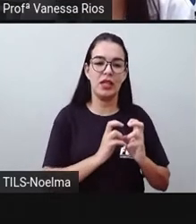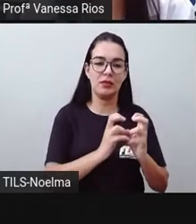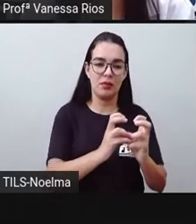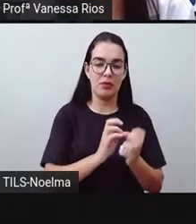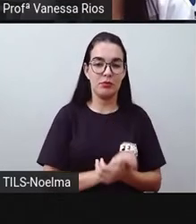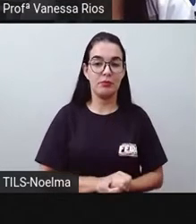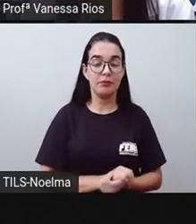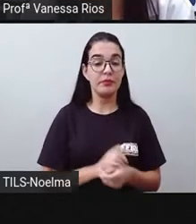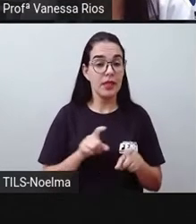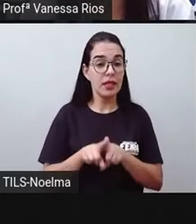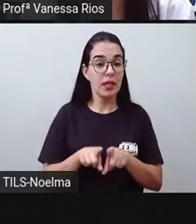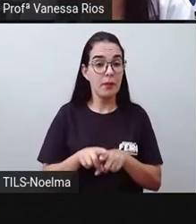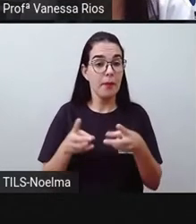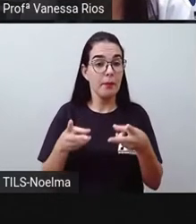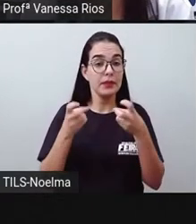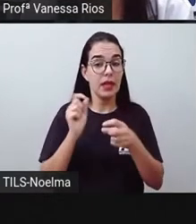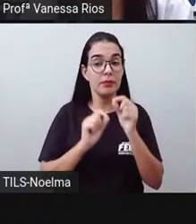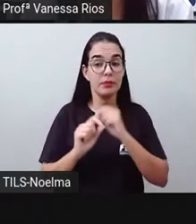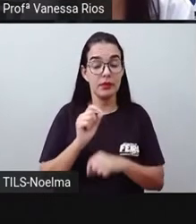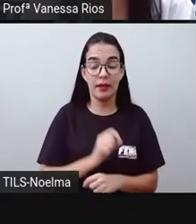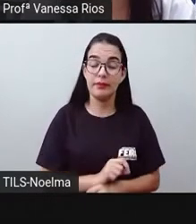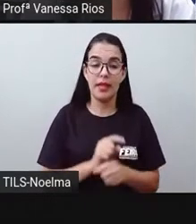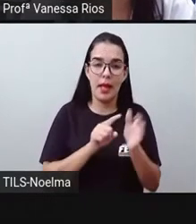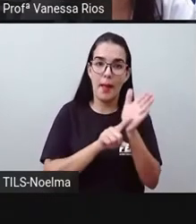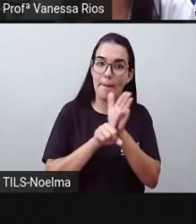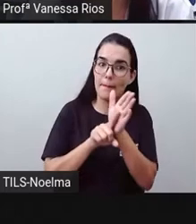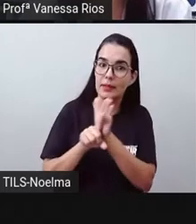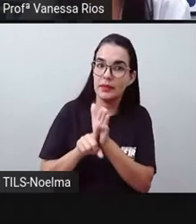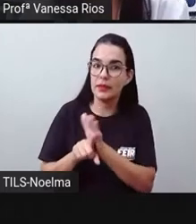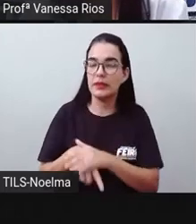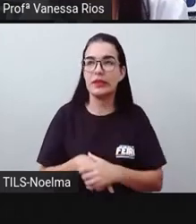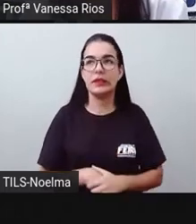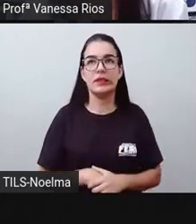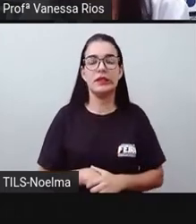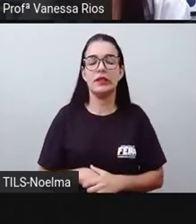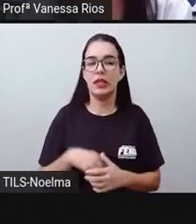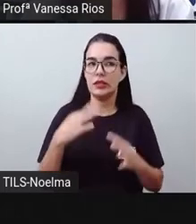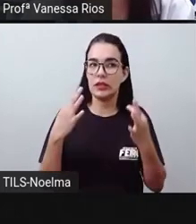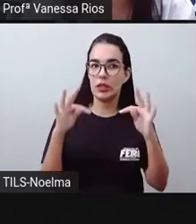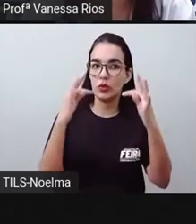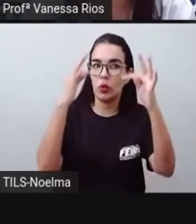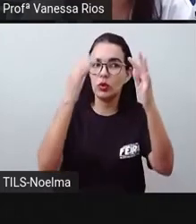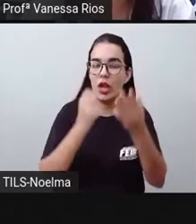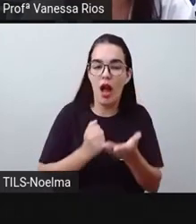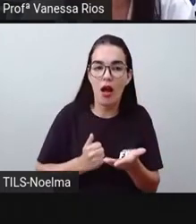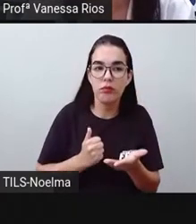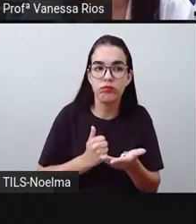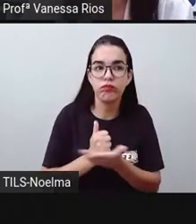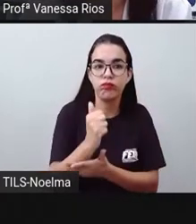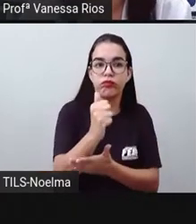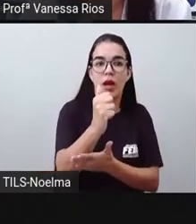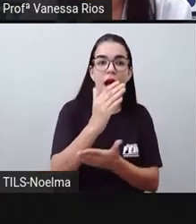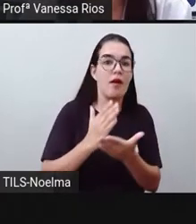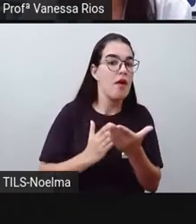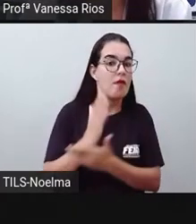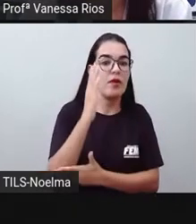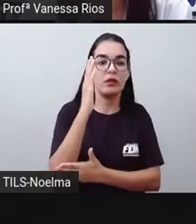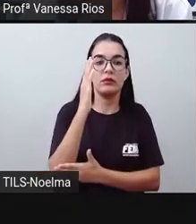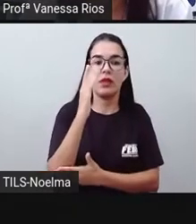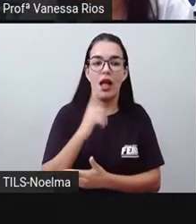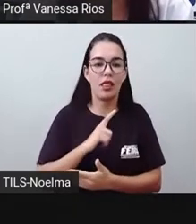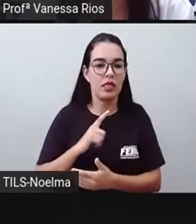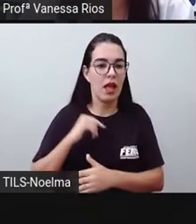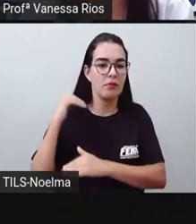estudos em relação a melhorar, a avançar, a evoluir, existem